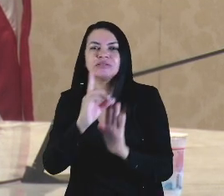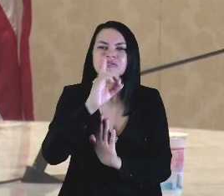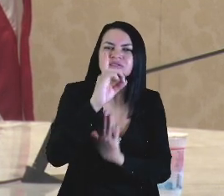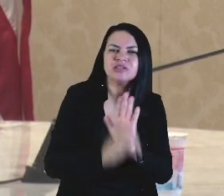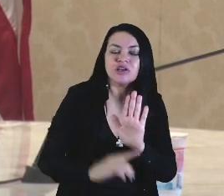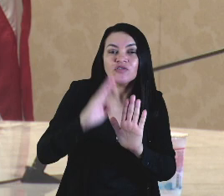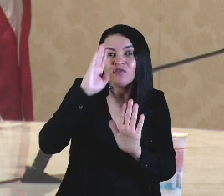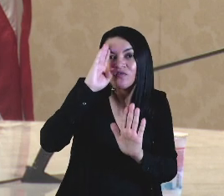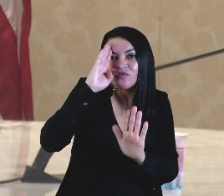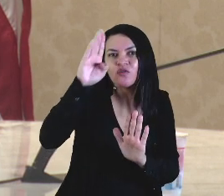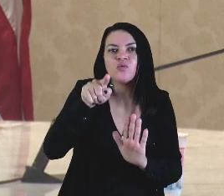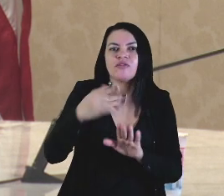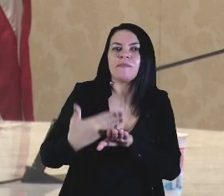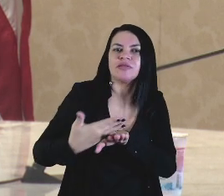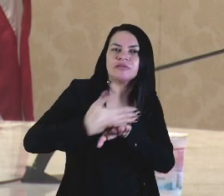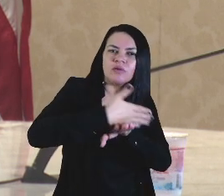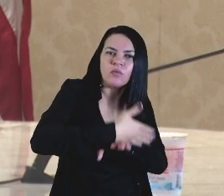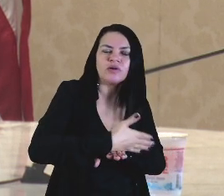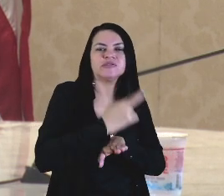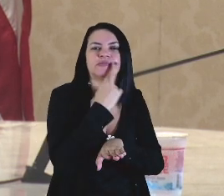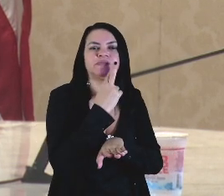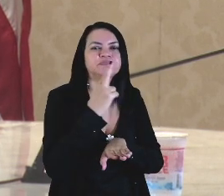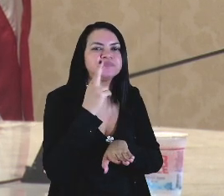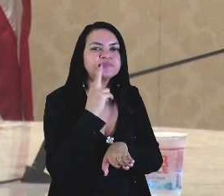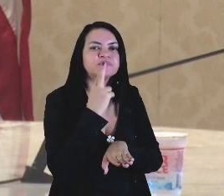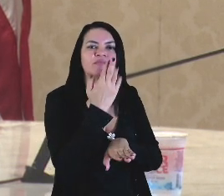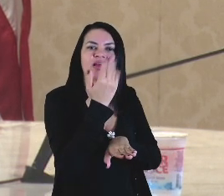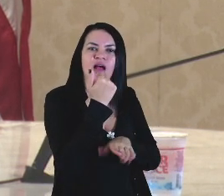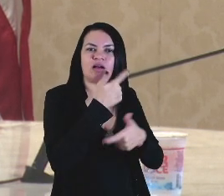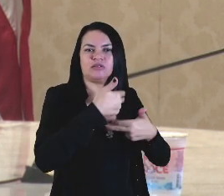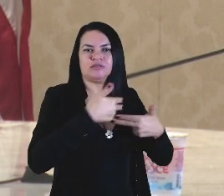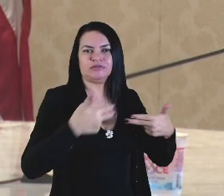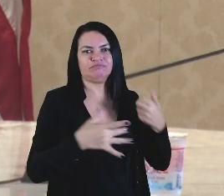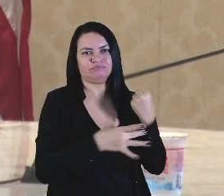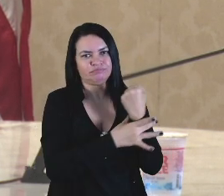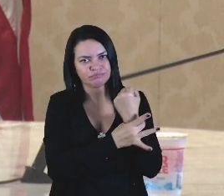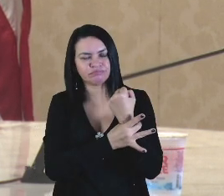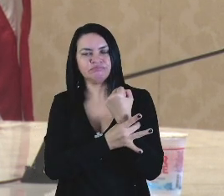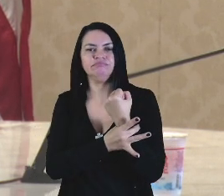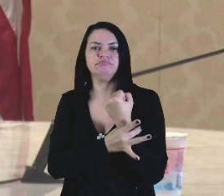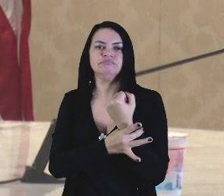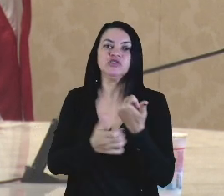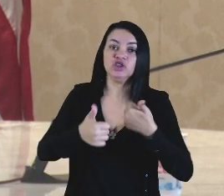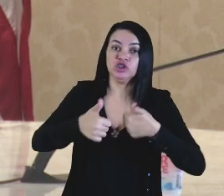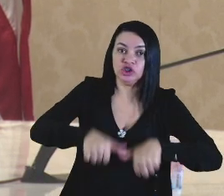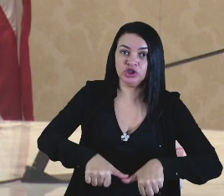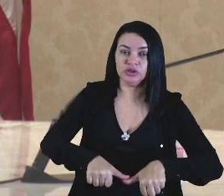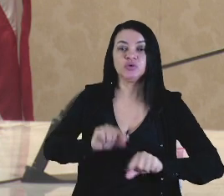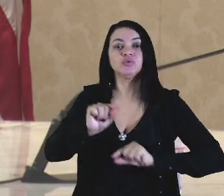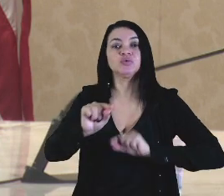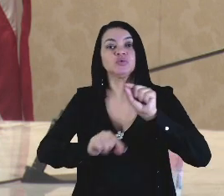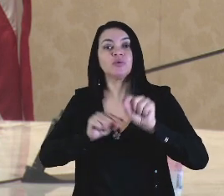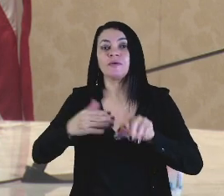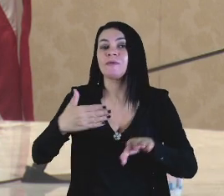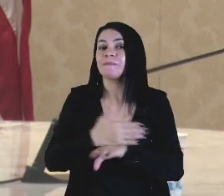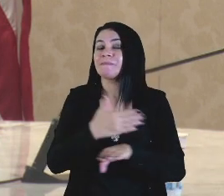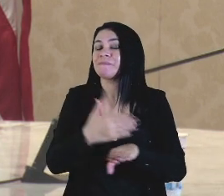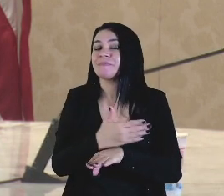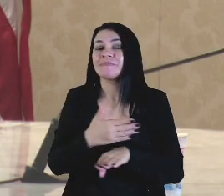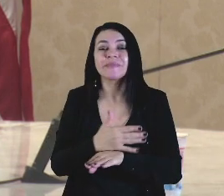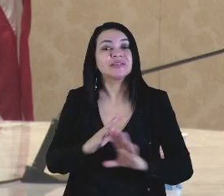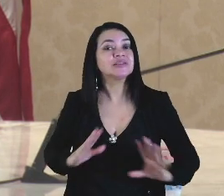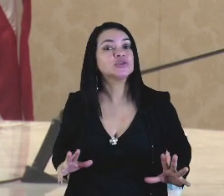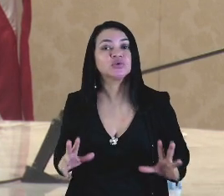direito fundamental do acesso à alimentação. destaco, portanto, a participação de